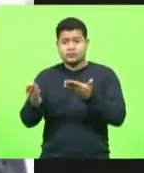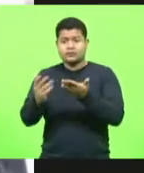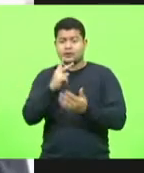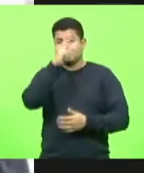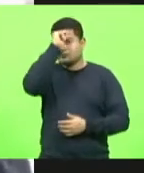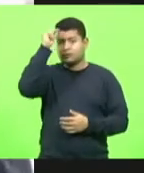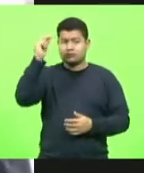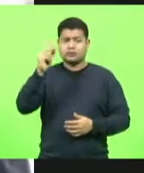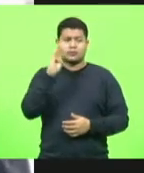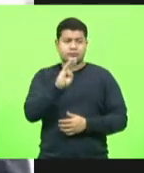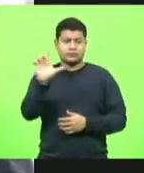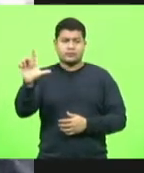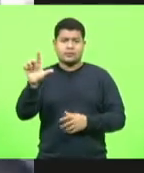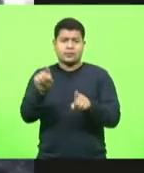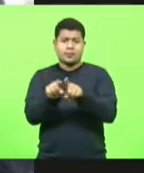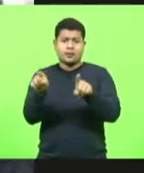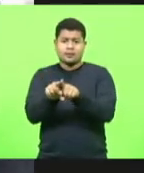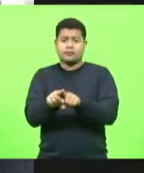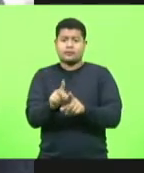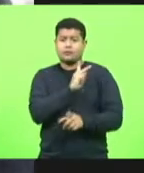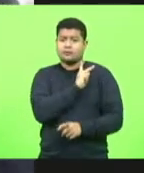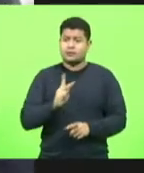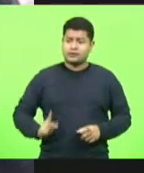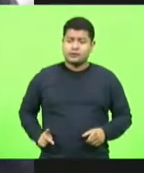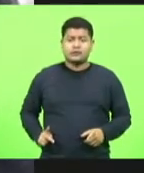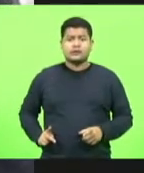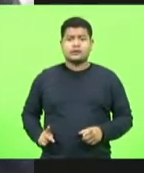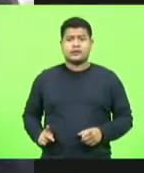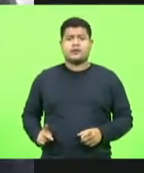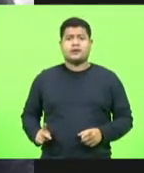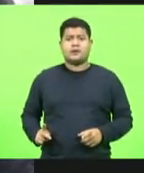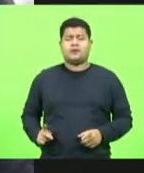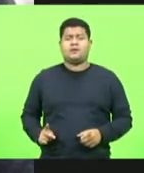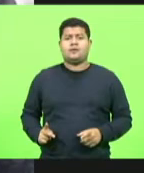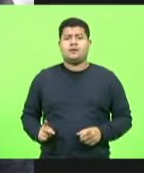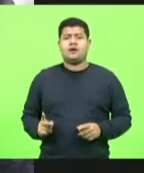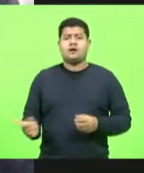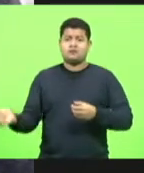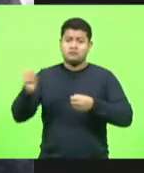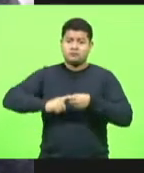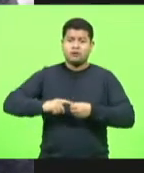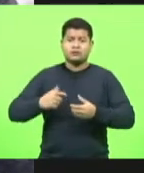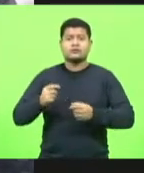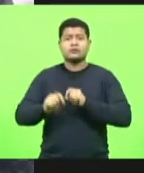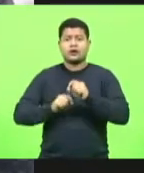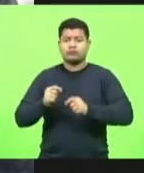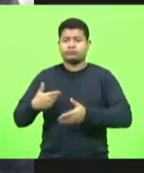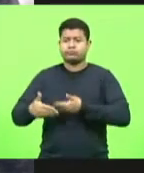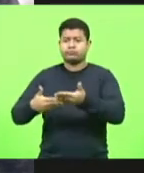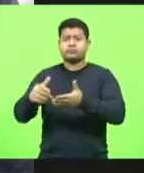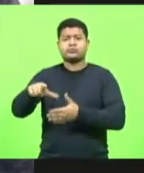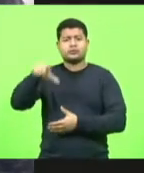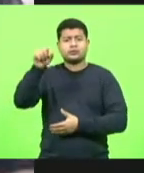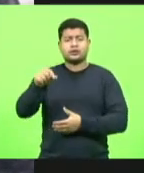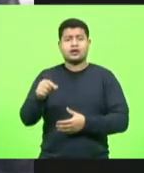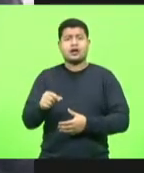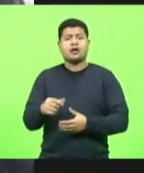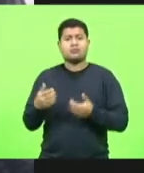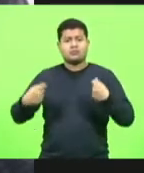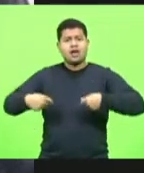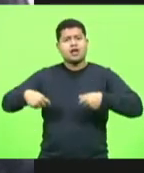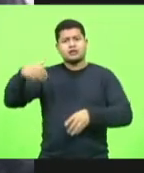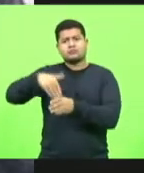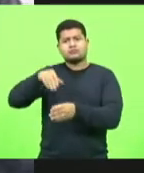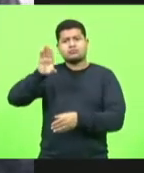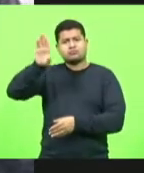presidente da Atenção Cultural para que retome o processo seletivo. Nós queremos eleições e queremos eleições já. Parece que eles